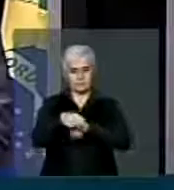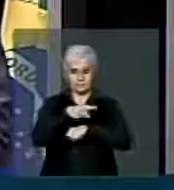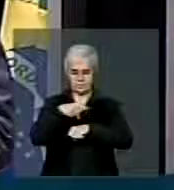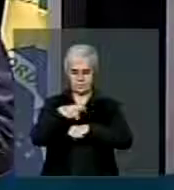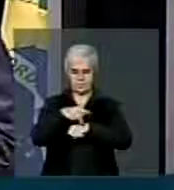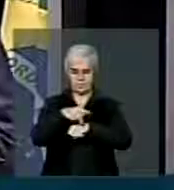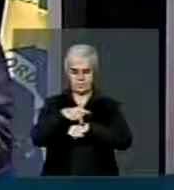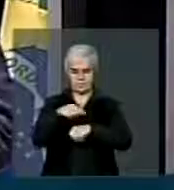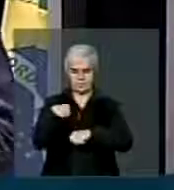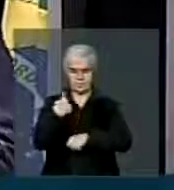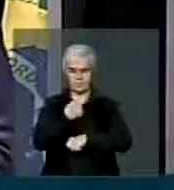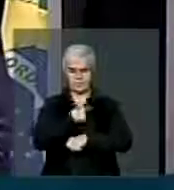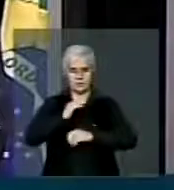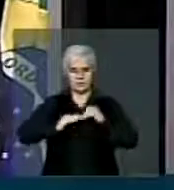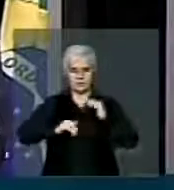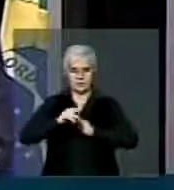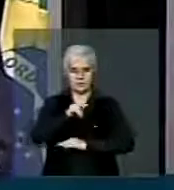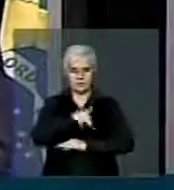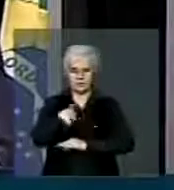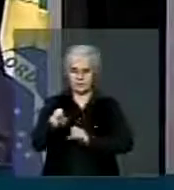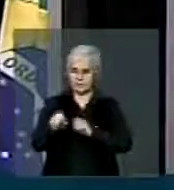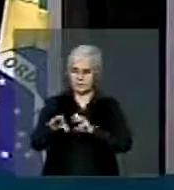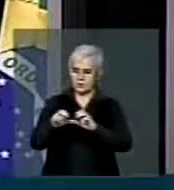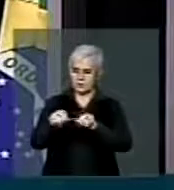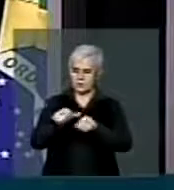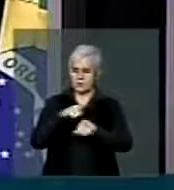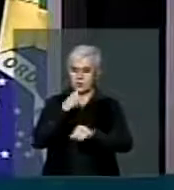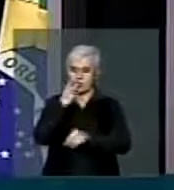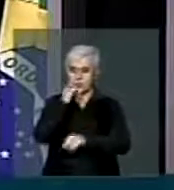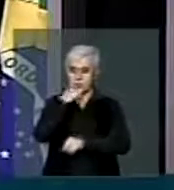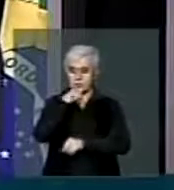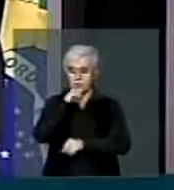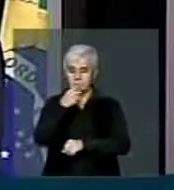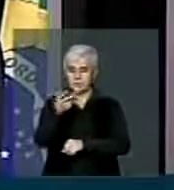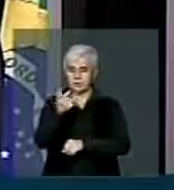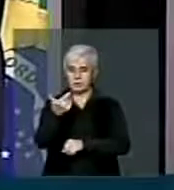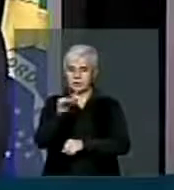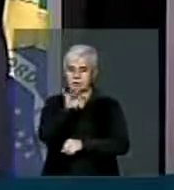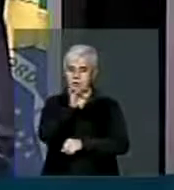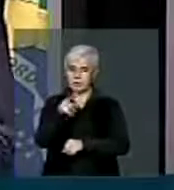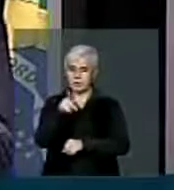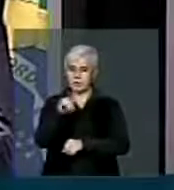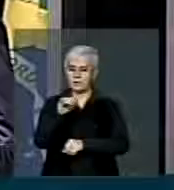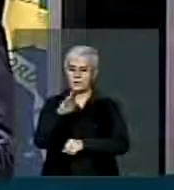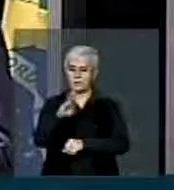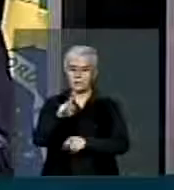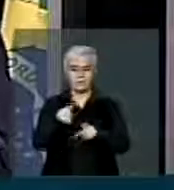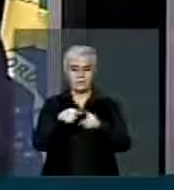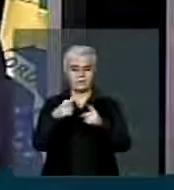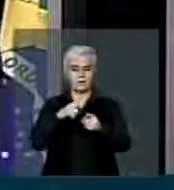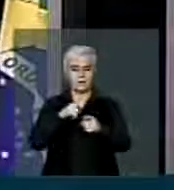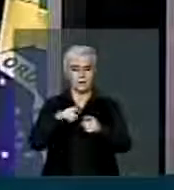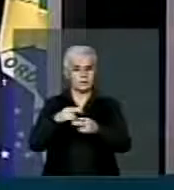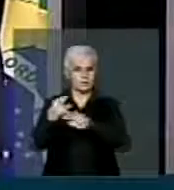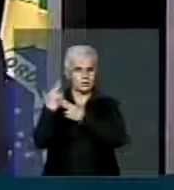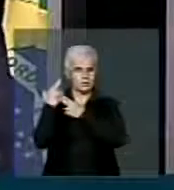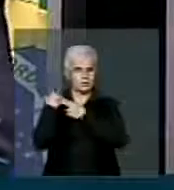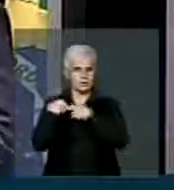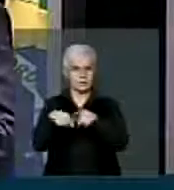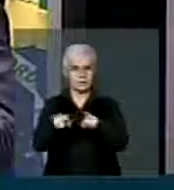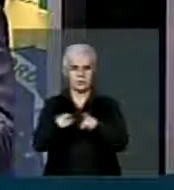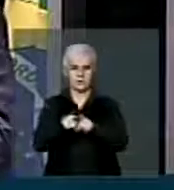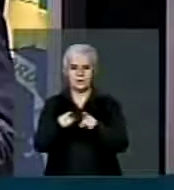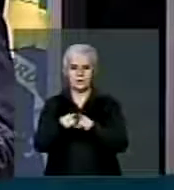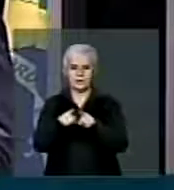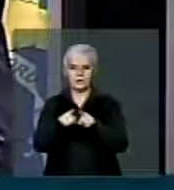Somos professores, educadores, somos pais, queremos 10% do PIB, mas temos a responsabilidade